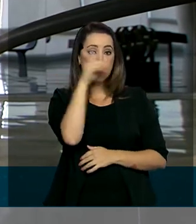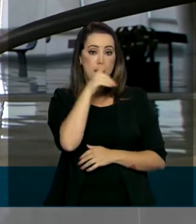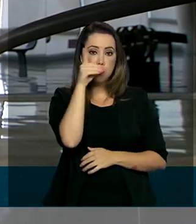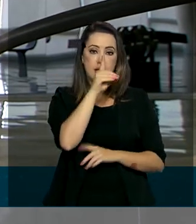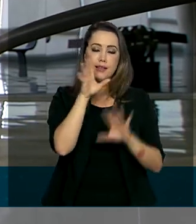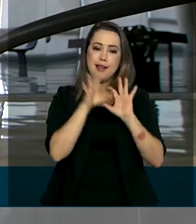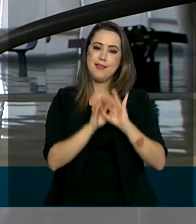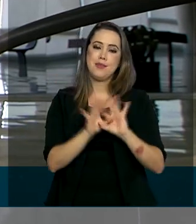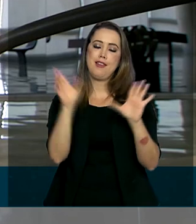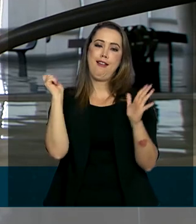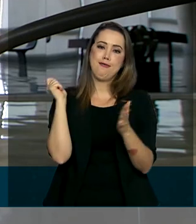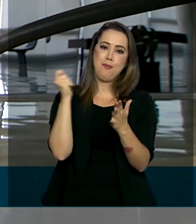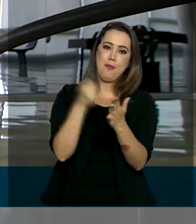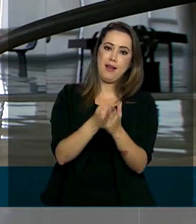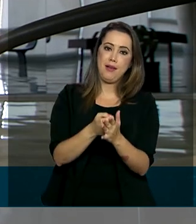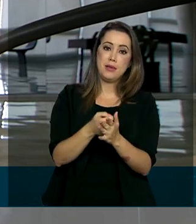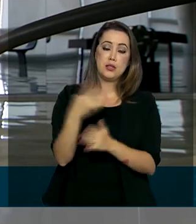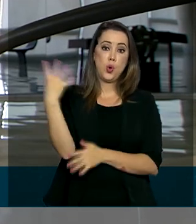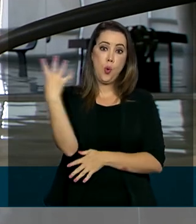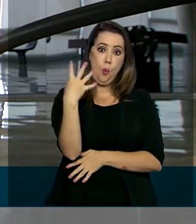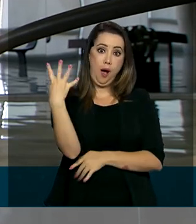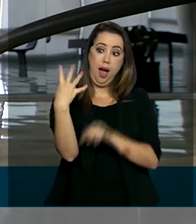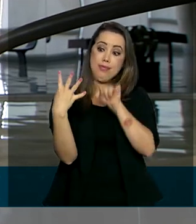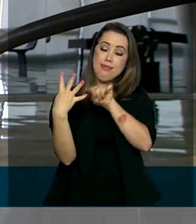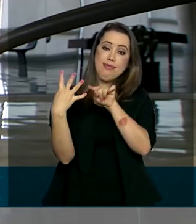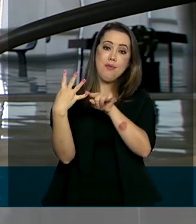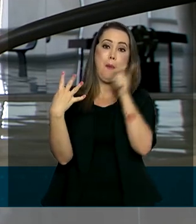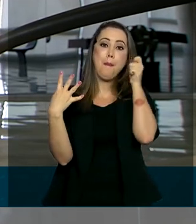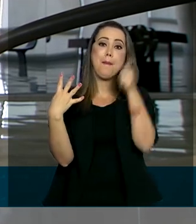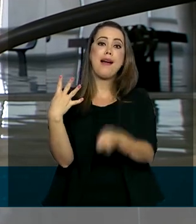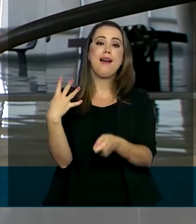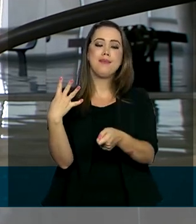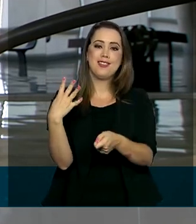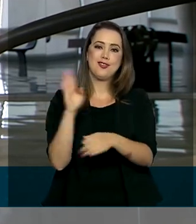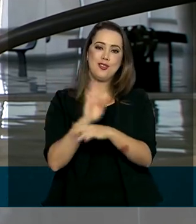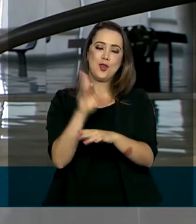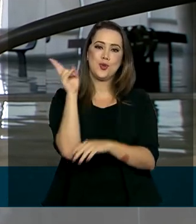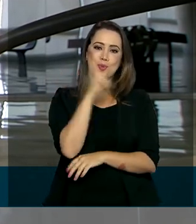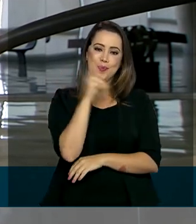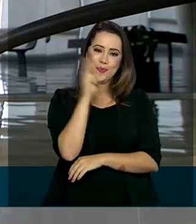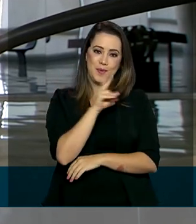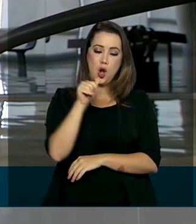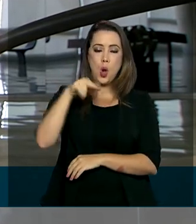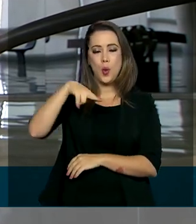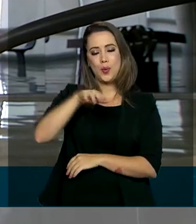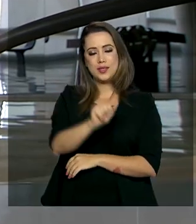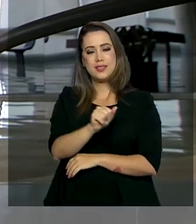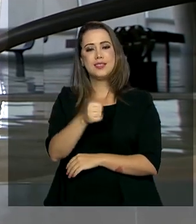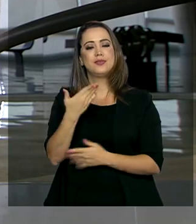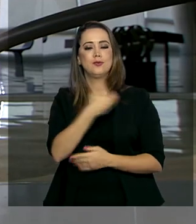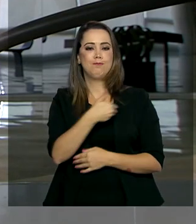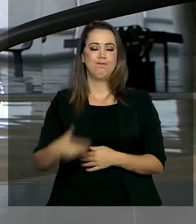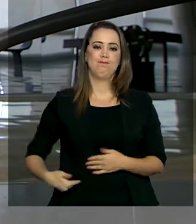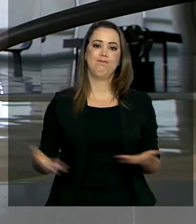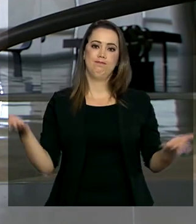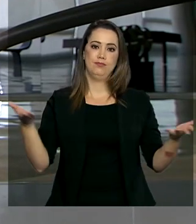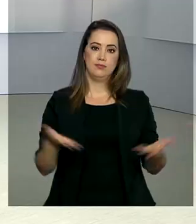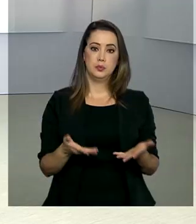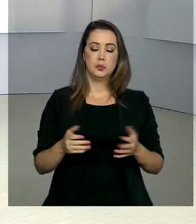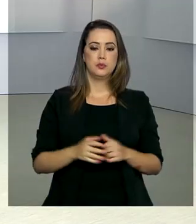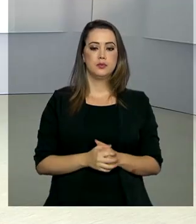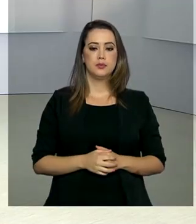autorizado o pagamento da quarta parcela do auxílio emergencial. Luciana Colares de Holanda para o Governo Agora.